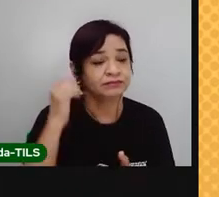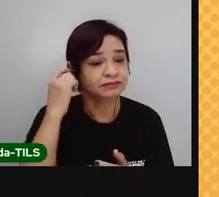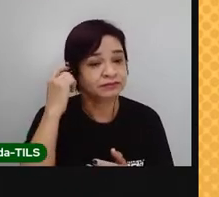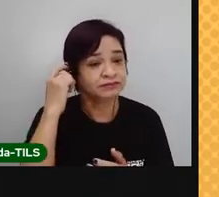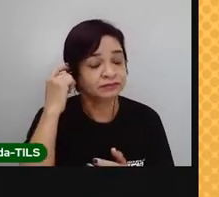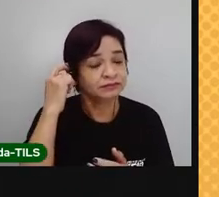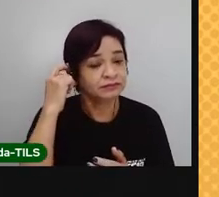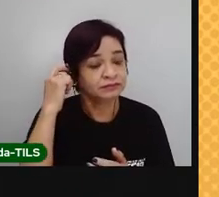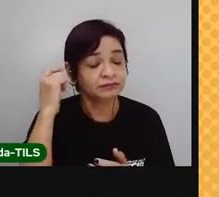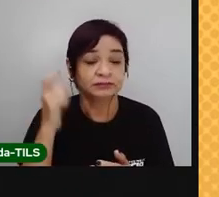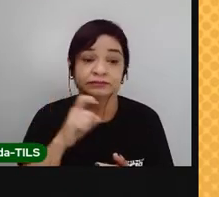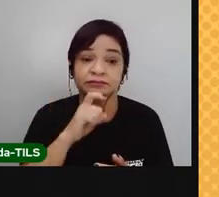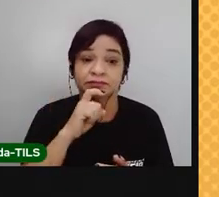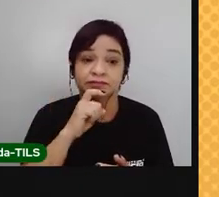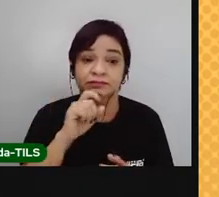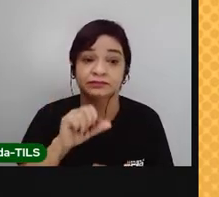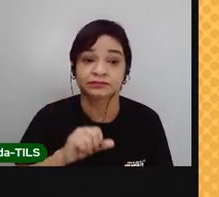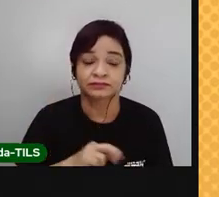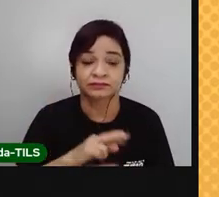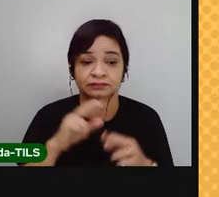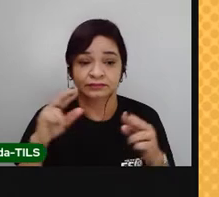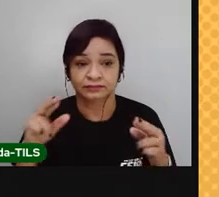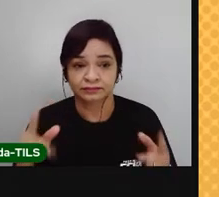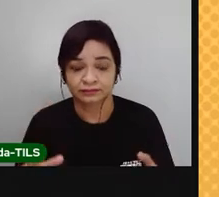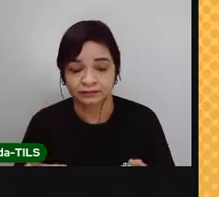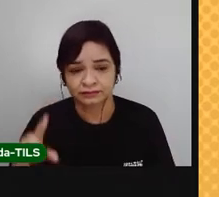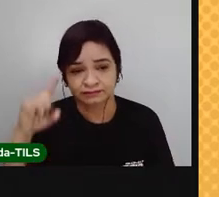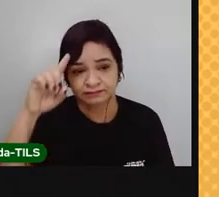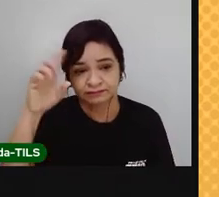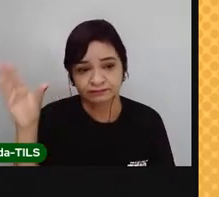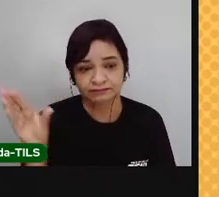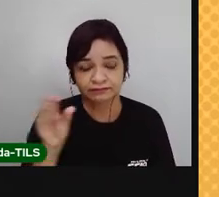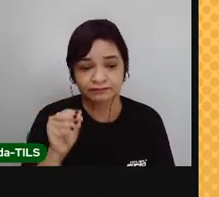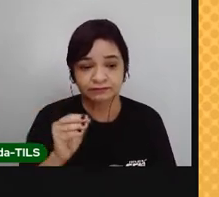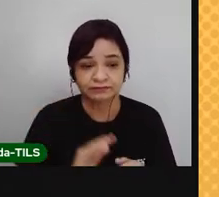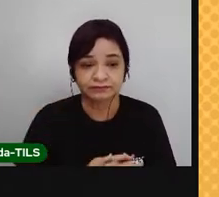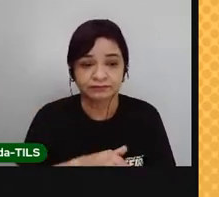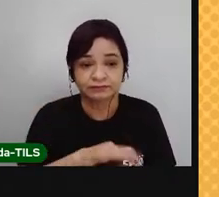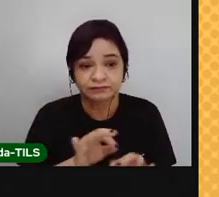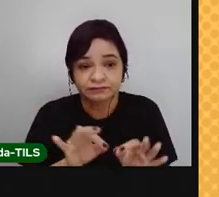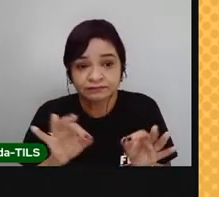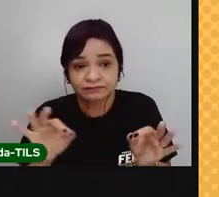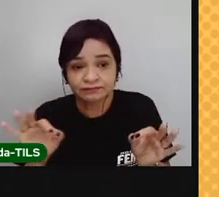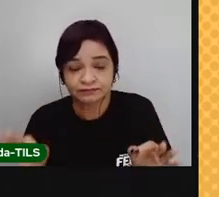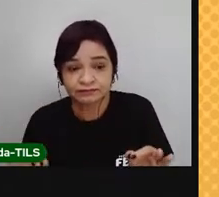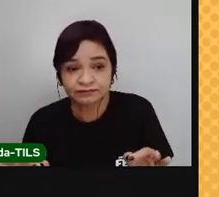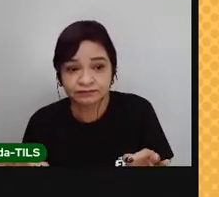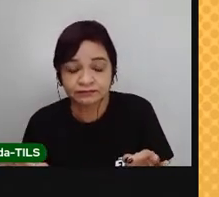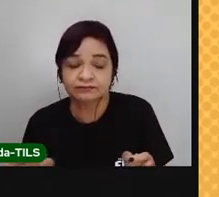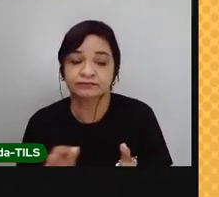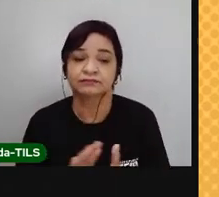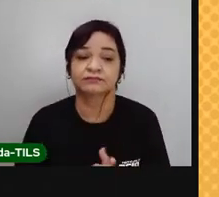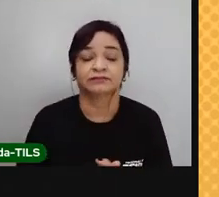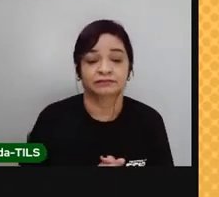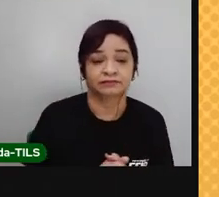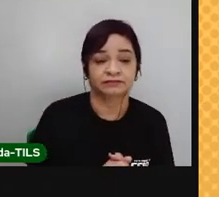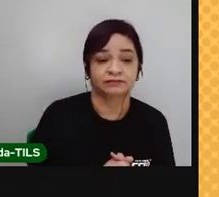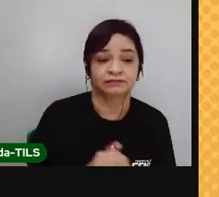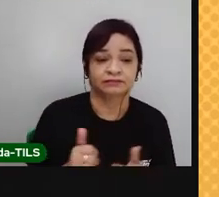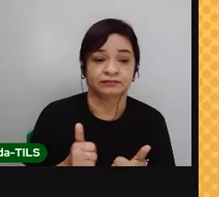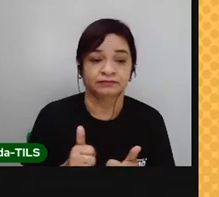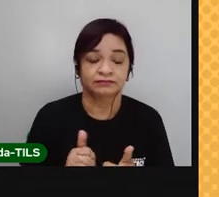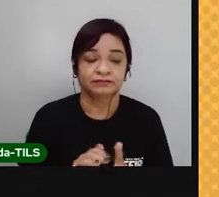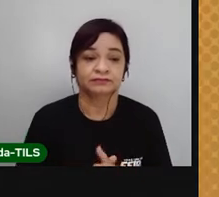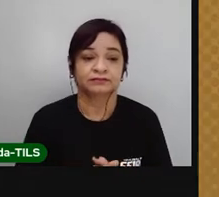No inverno, acontece o contrário. Os dias ficam mais curtos e as noites mais longas, porque amanhece mais tarde e anoitece mais